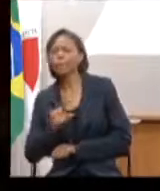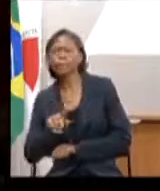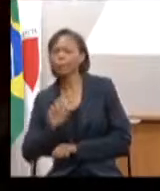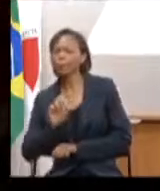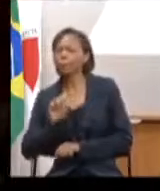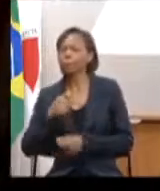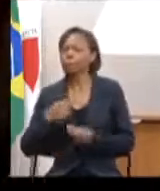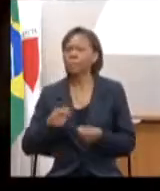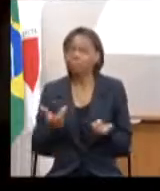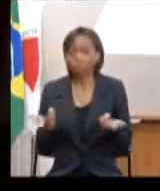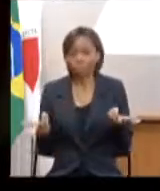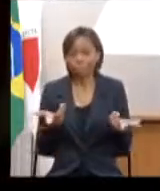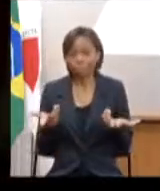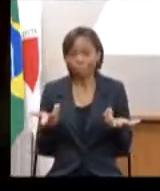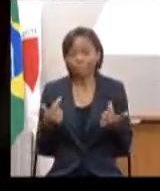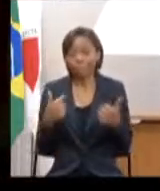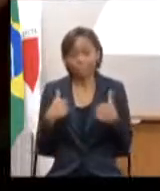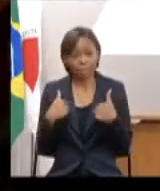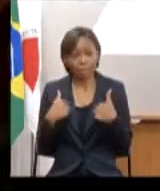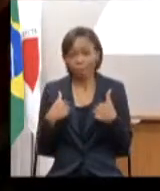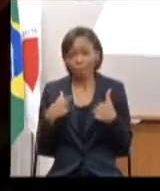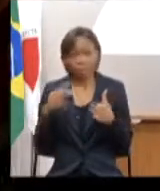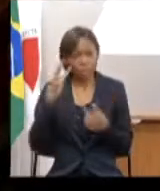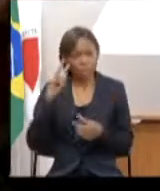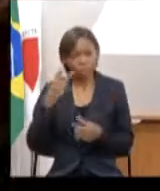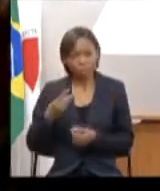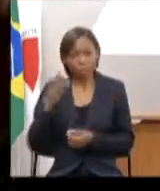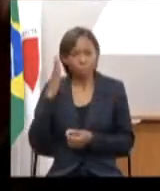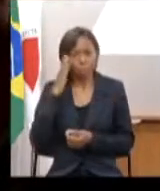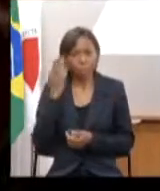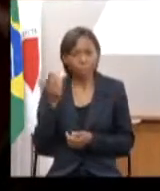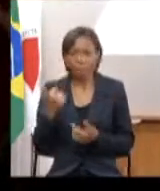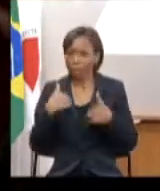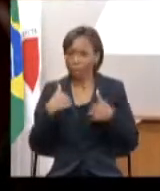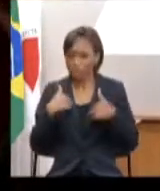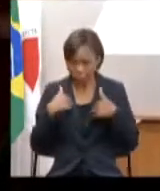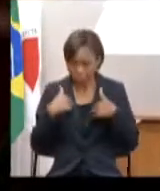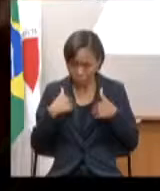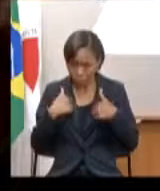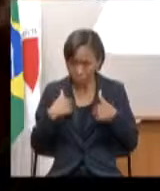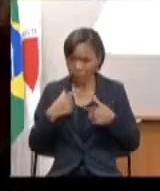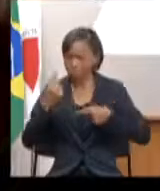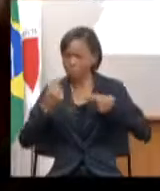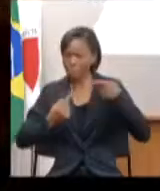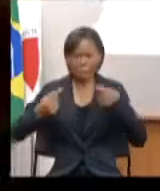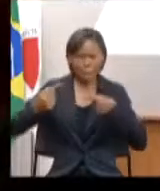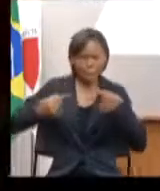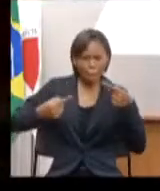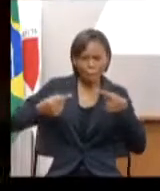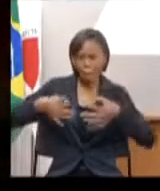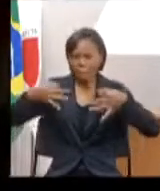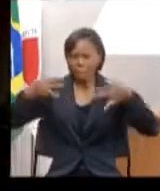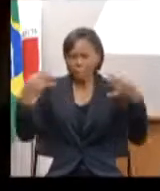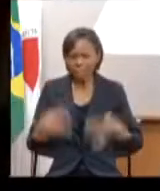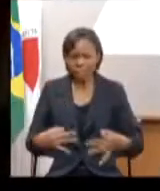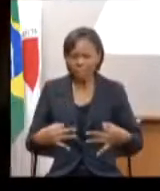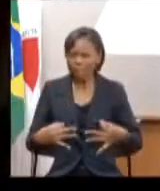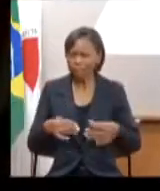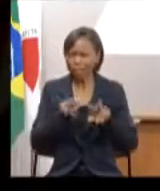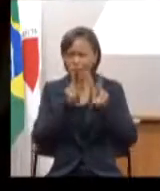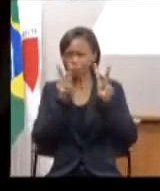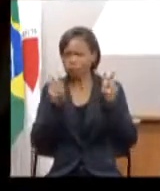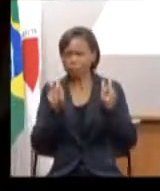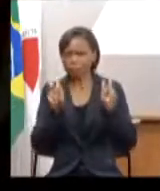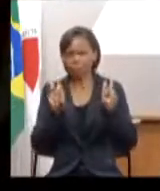fiz, reconheço, reconheço, eu não vou aqui fazer uma discussão pontual a respeito